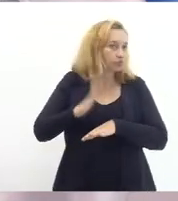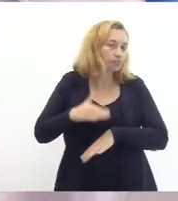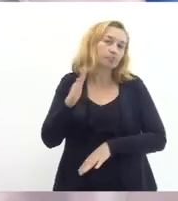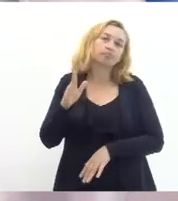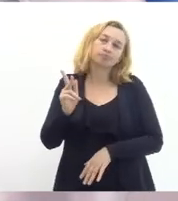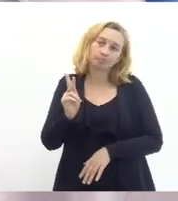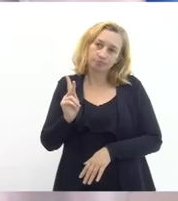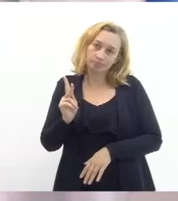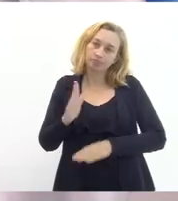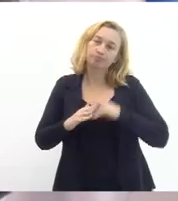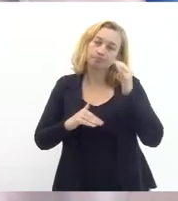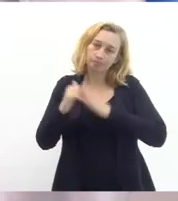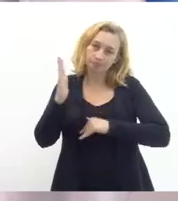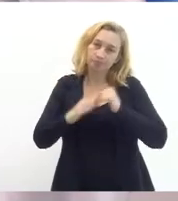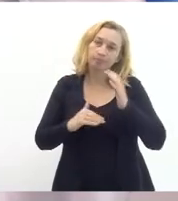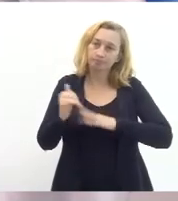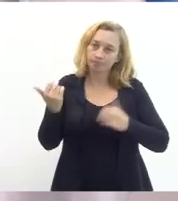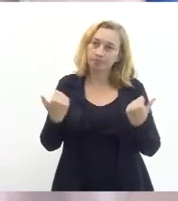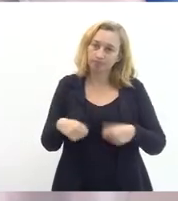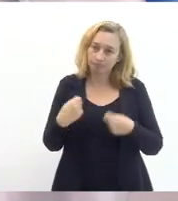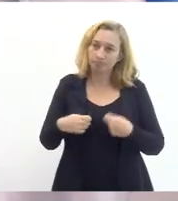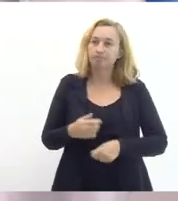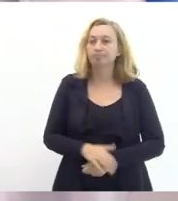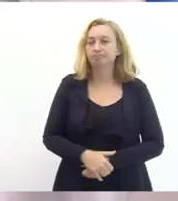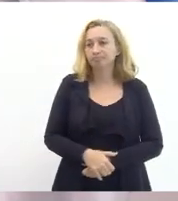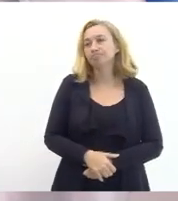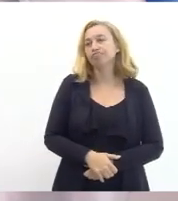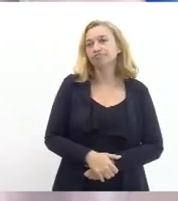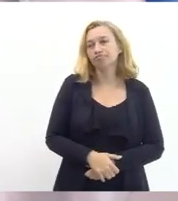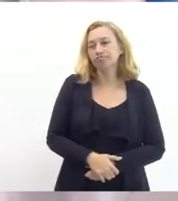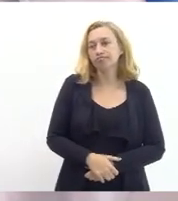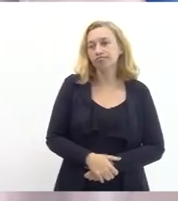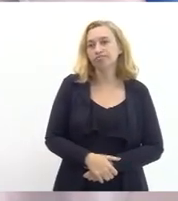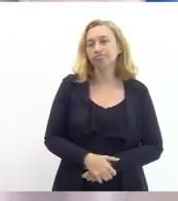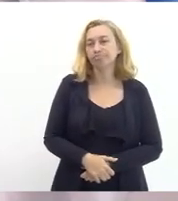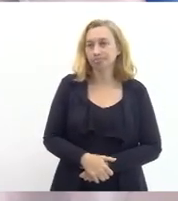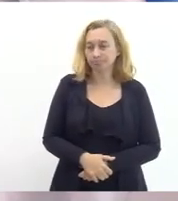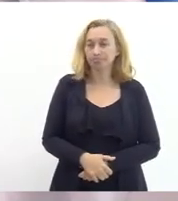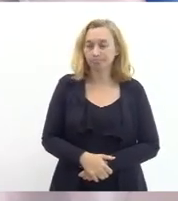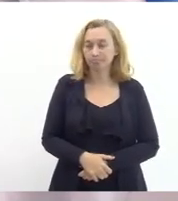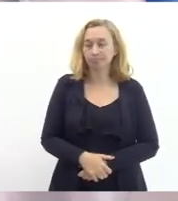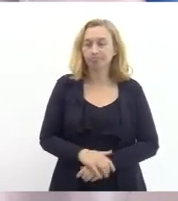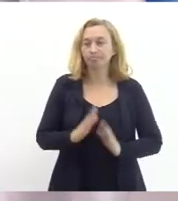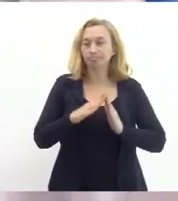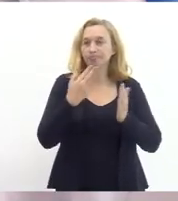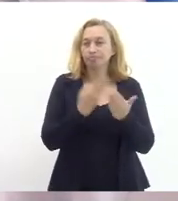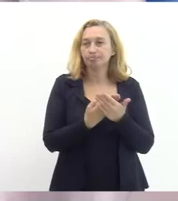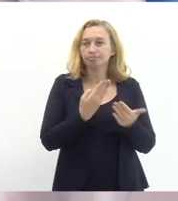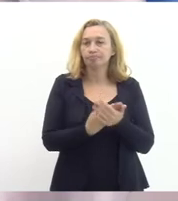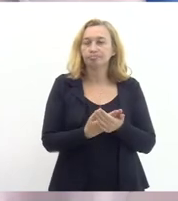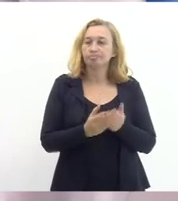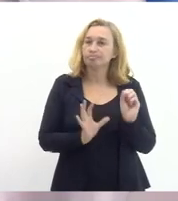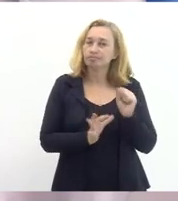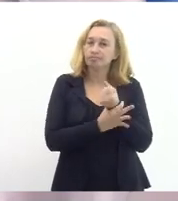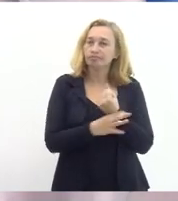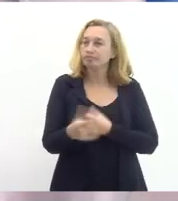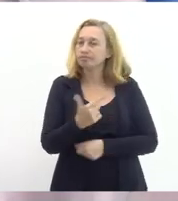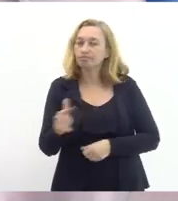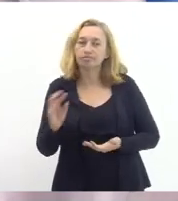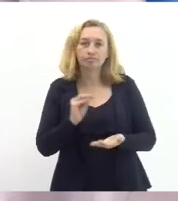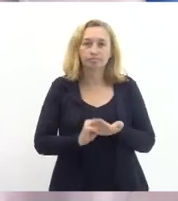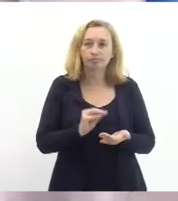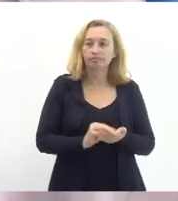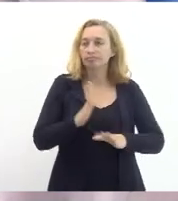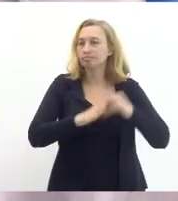de situação mais do que emergencial que a gente iniciou um ano letivo é isso onde as escolas estão inseguras com falta de profissional